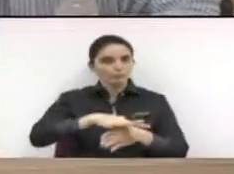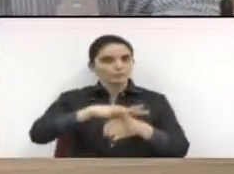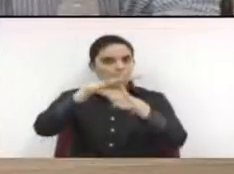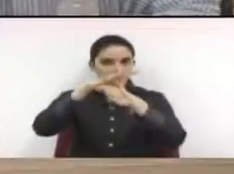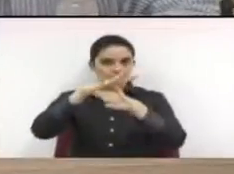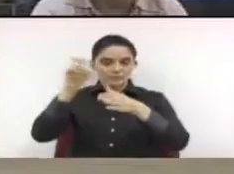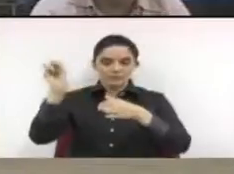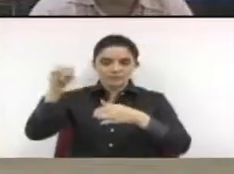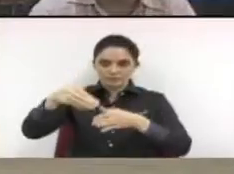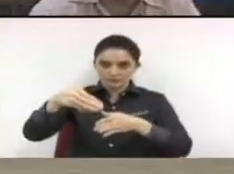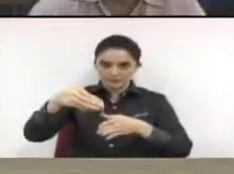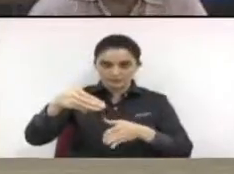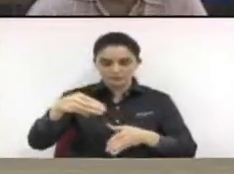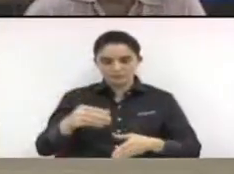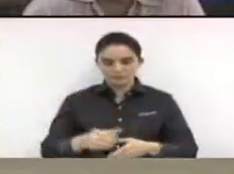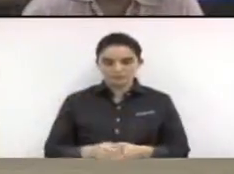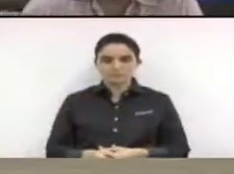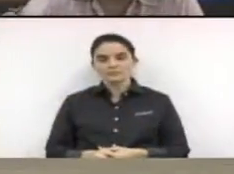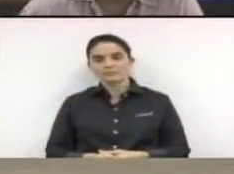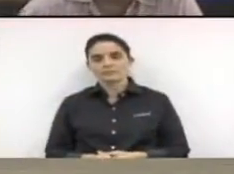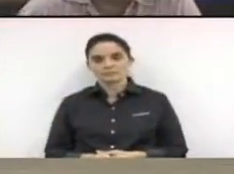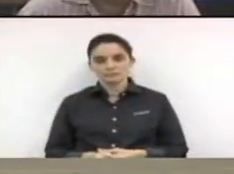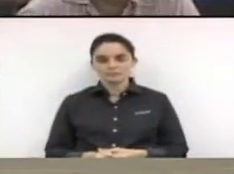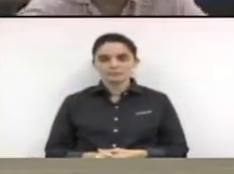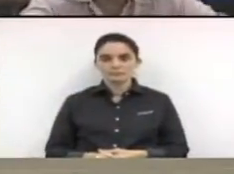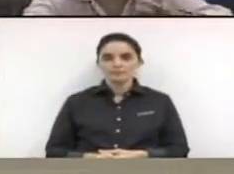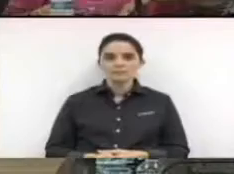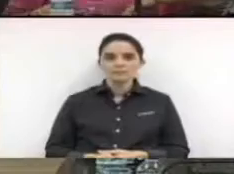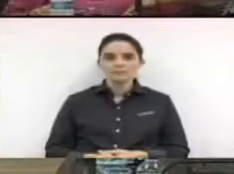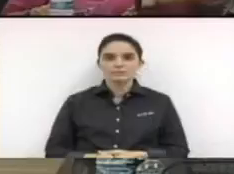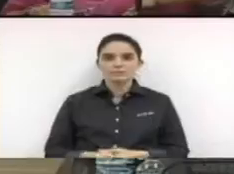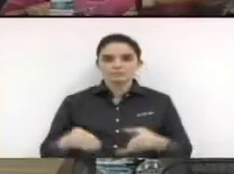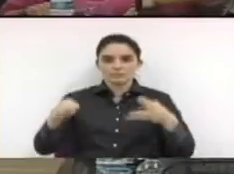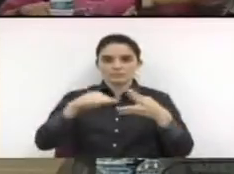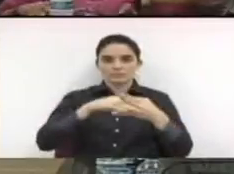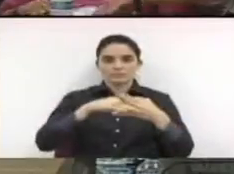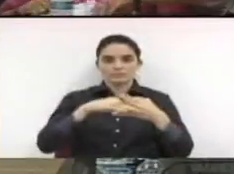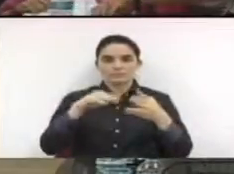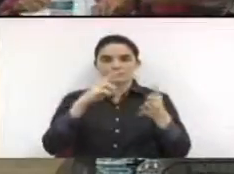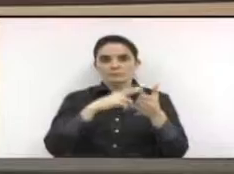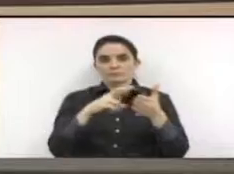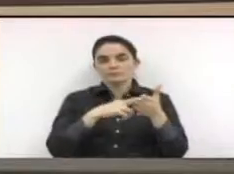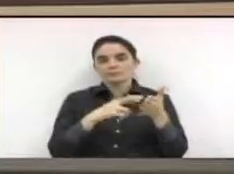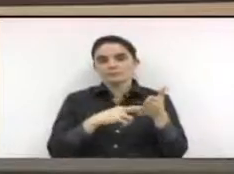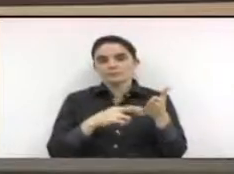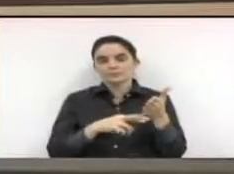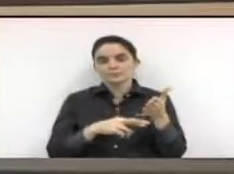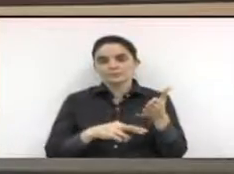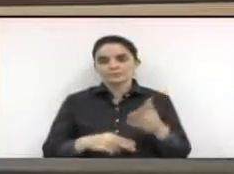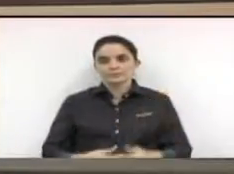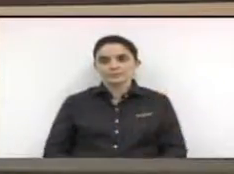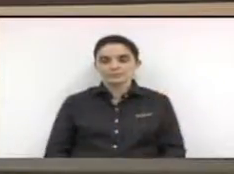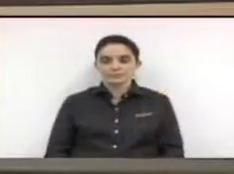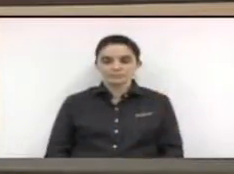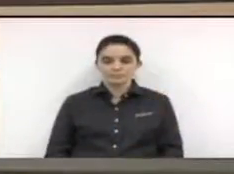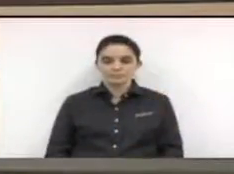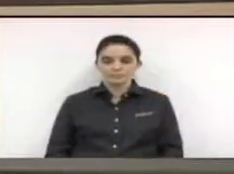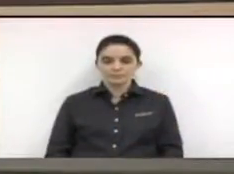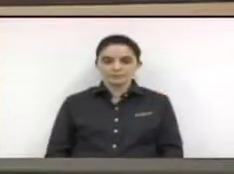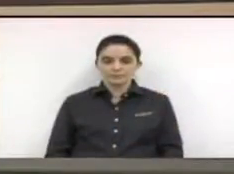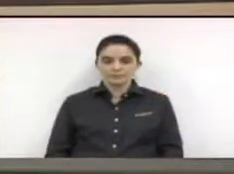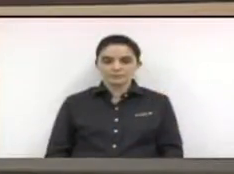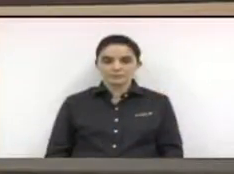de bloco dos vereadores, está dispensado o intervalo regimental. E esta presidência